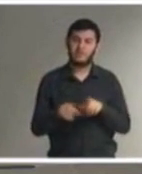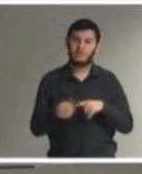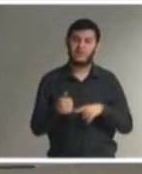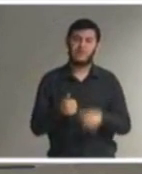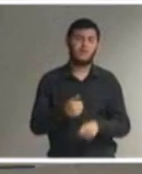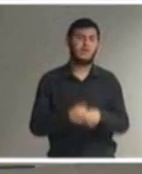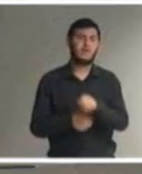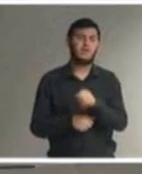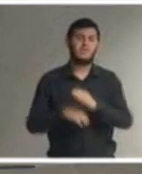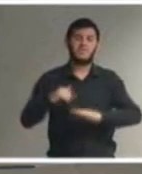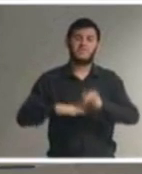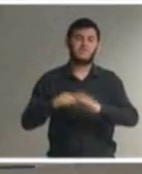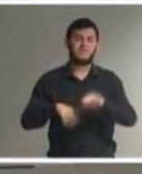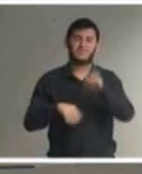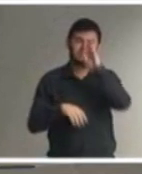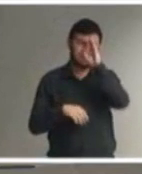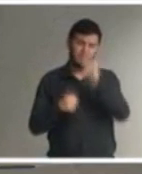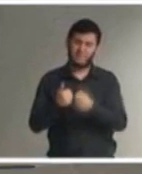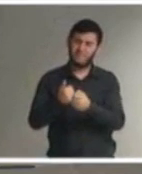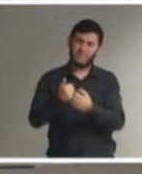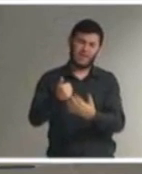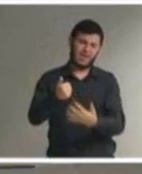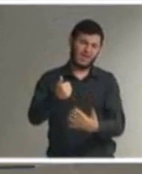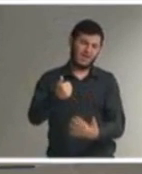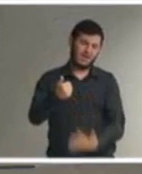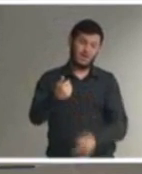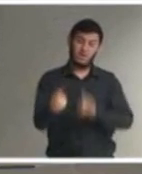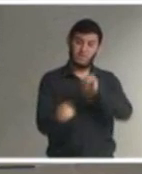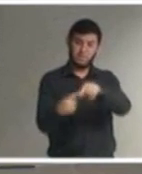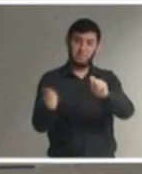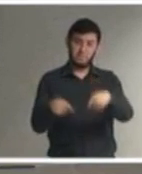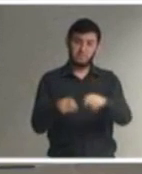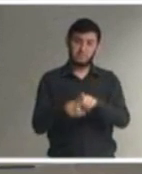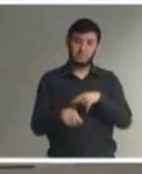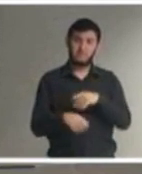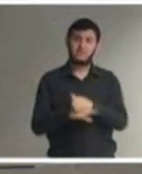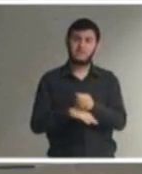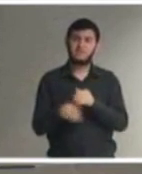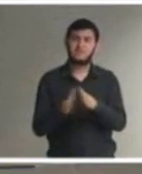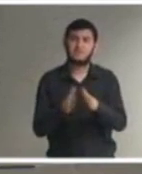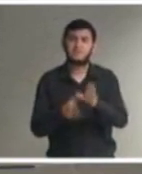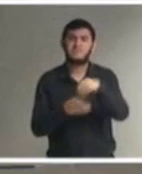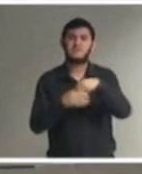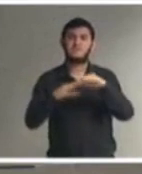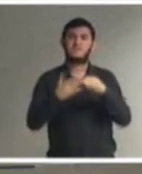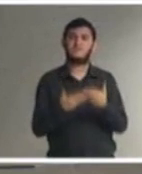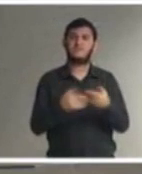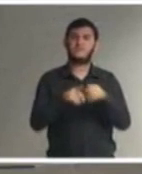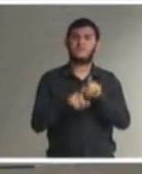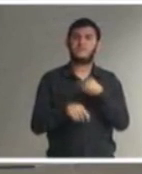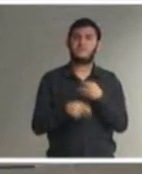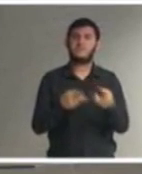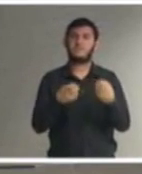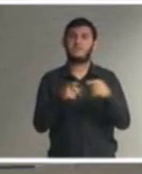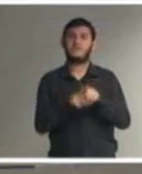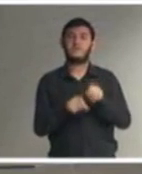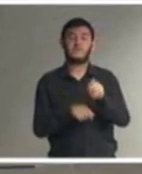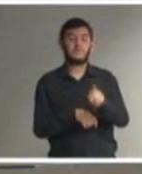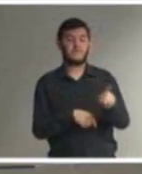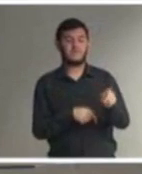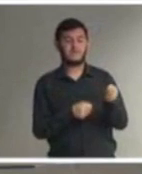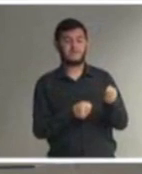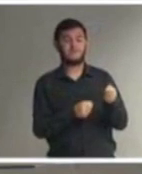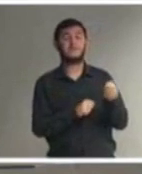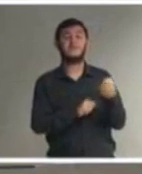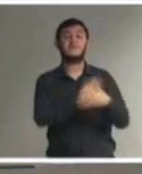profissionais imprescindíveis para uma acessibilidade na escola que é o professor de libras o